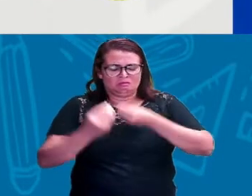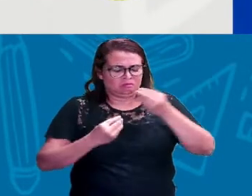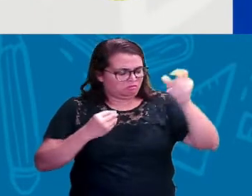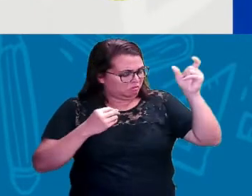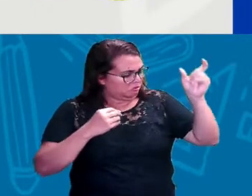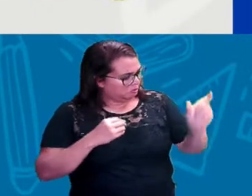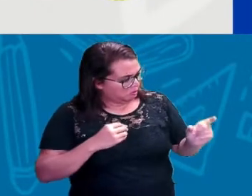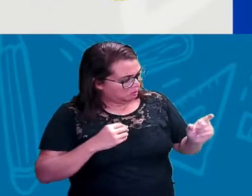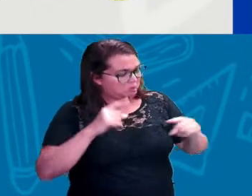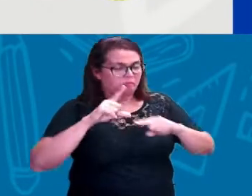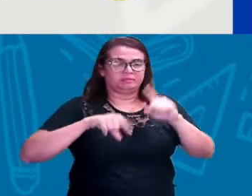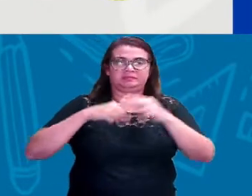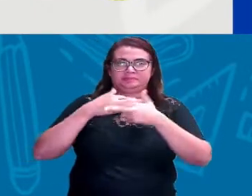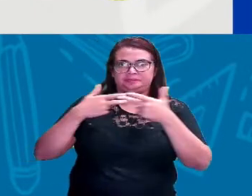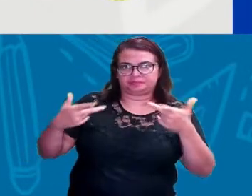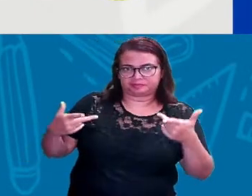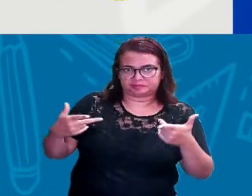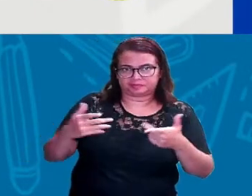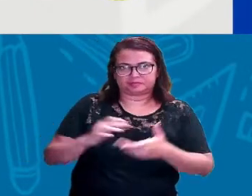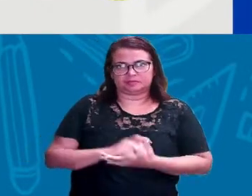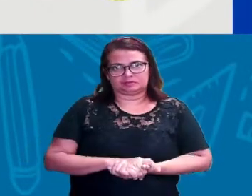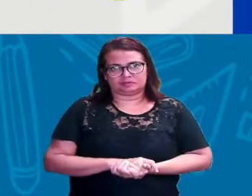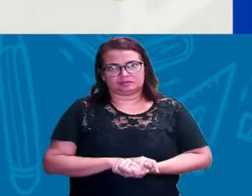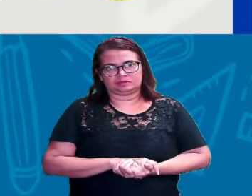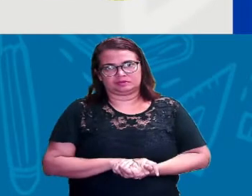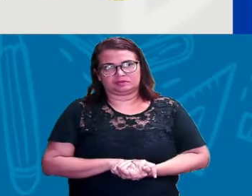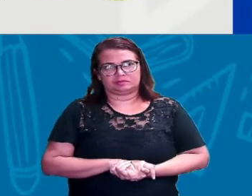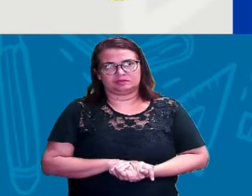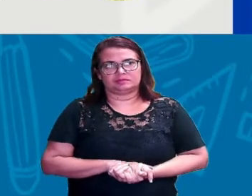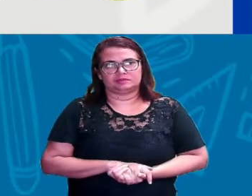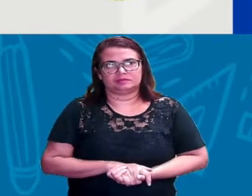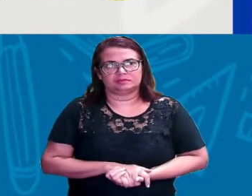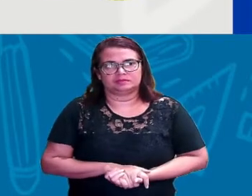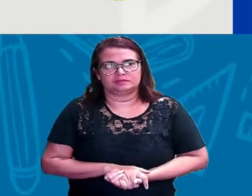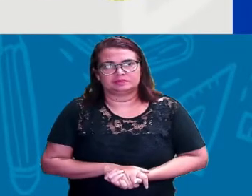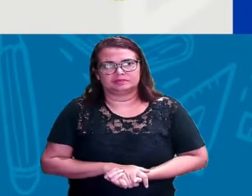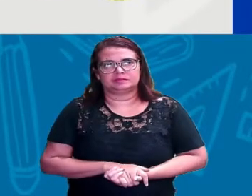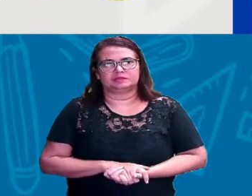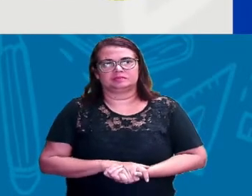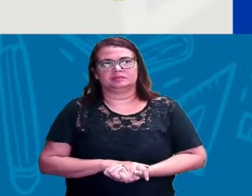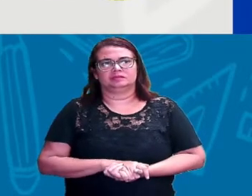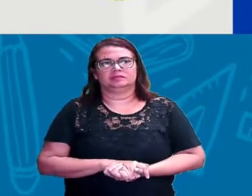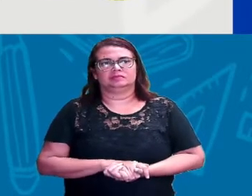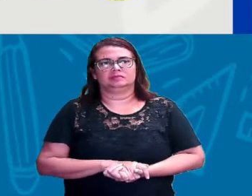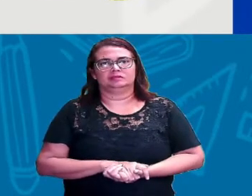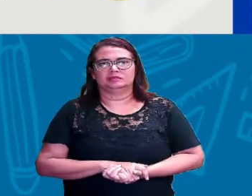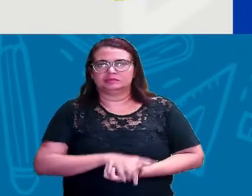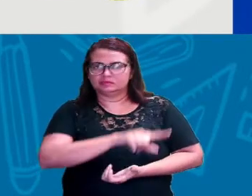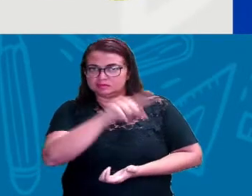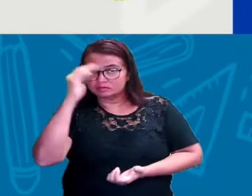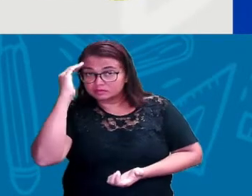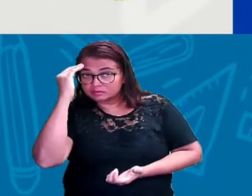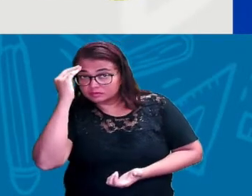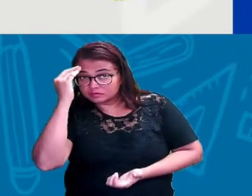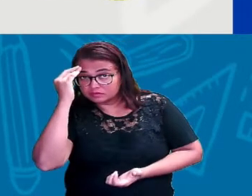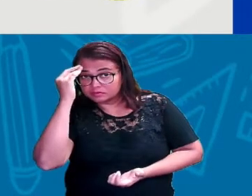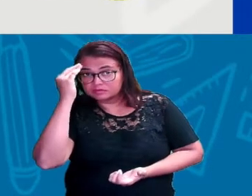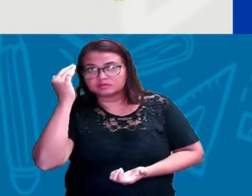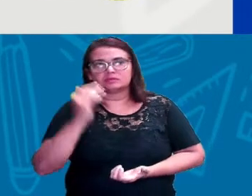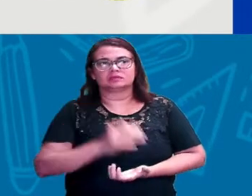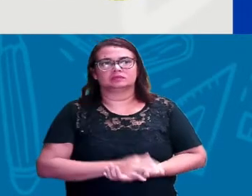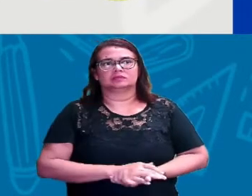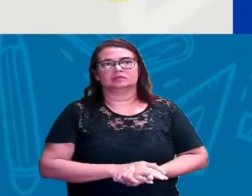conseguir determinar a posição dessa pessoa ou de um objeto. Ok? Deu para entender? Então